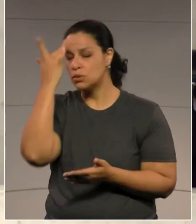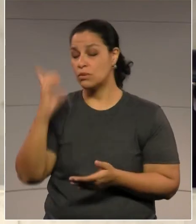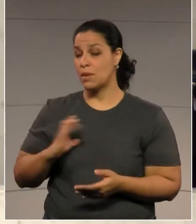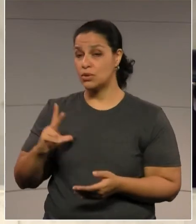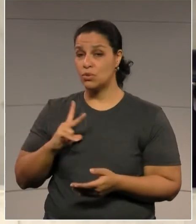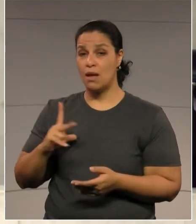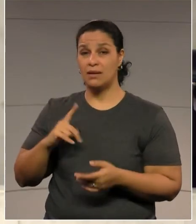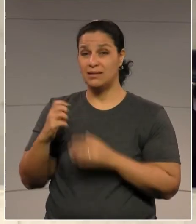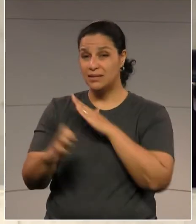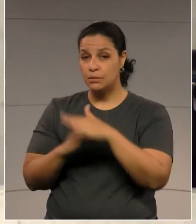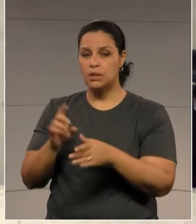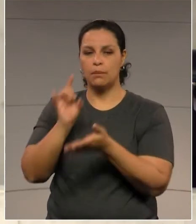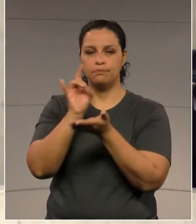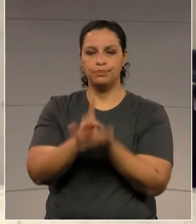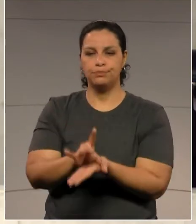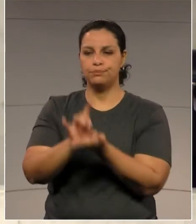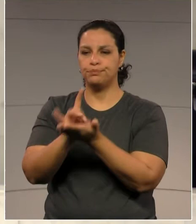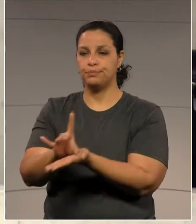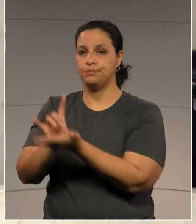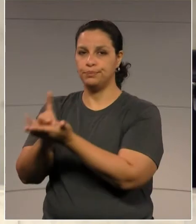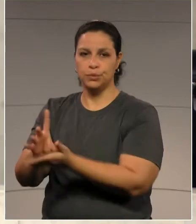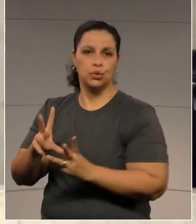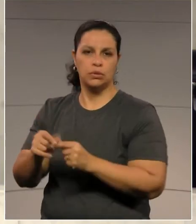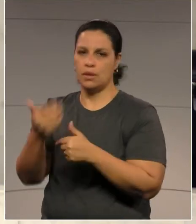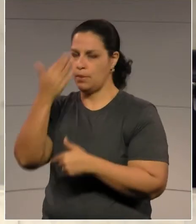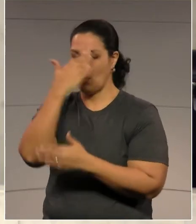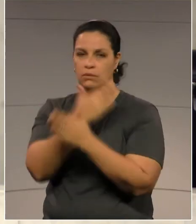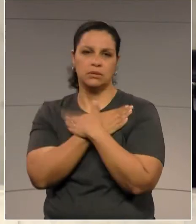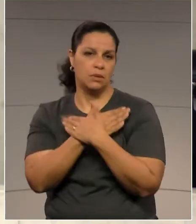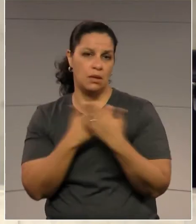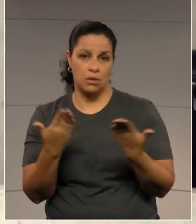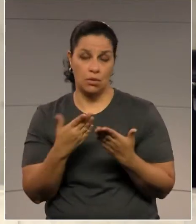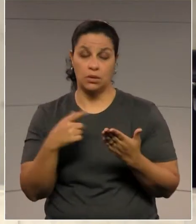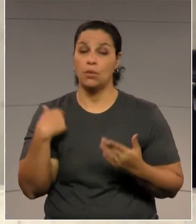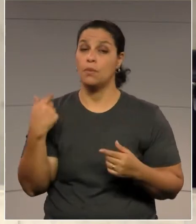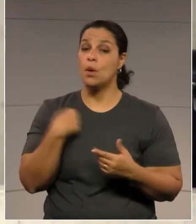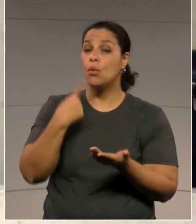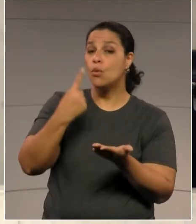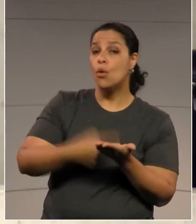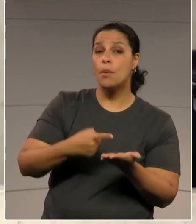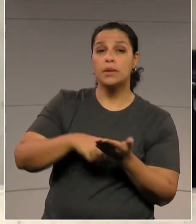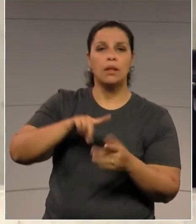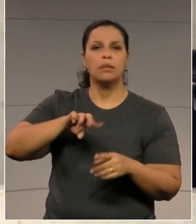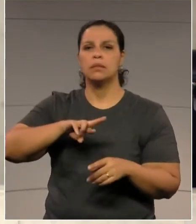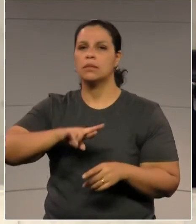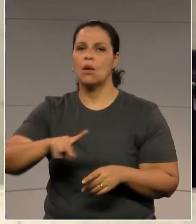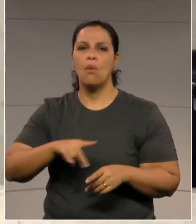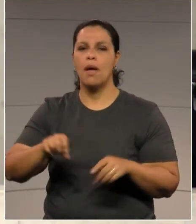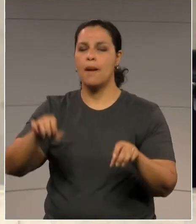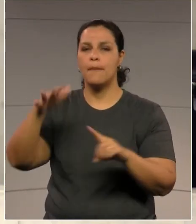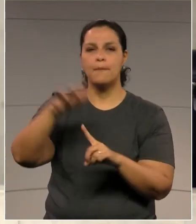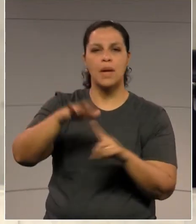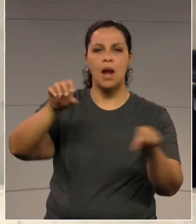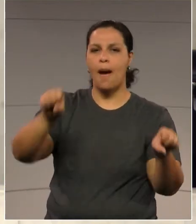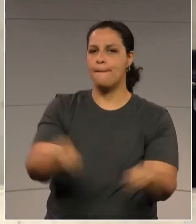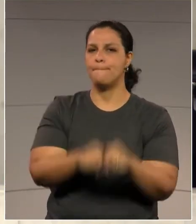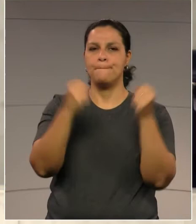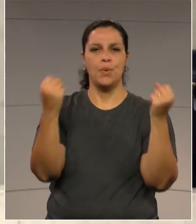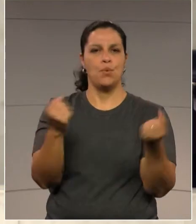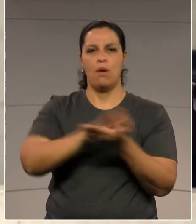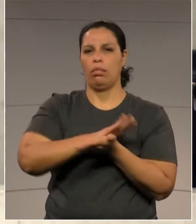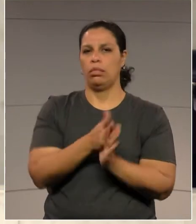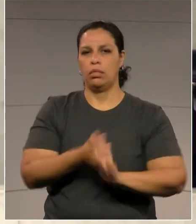é uma preocupação muito grande. O meu compromisso é o seguinte, é não quebrar o Estado do Paraná. Eu não vou permitir, em forma alguma, que 2014,